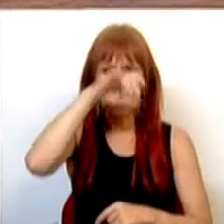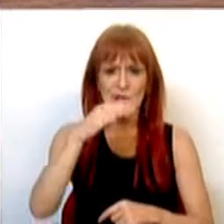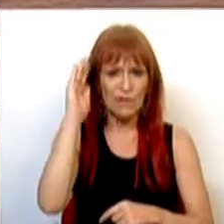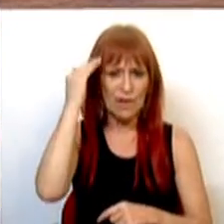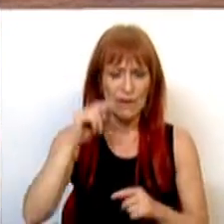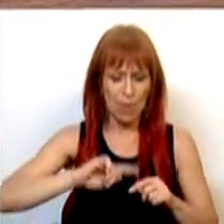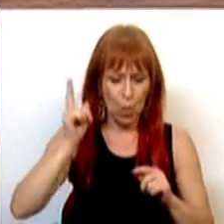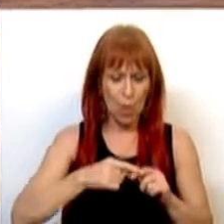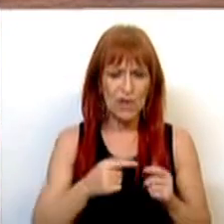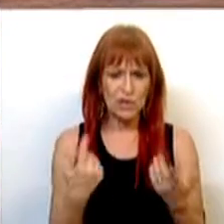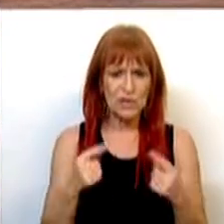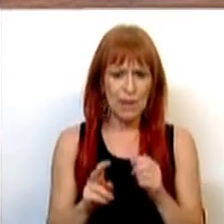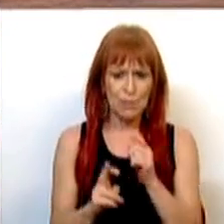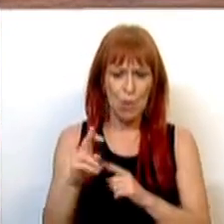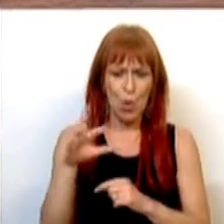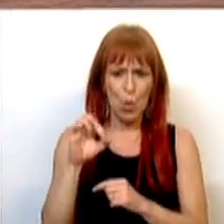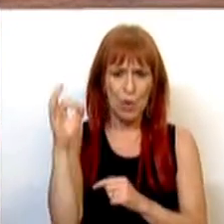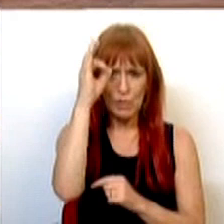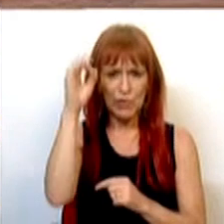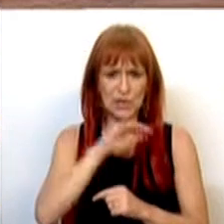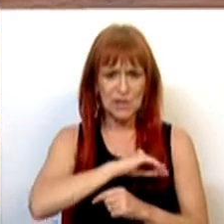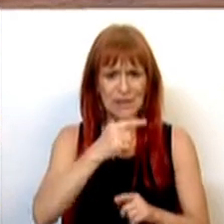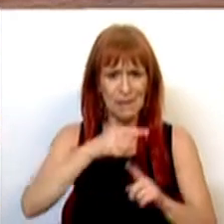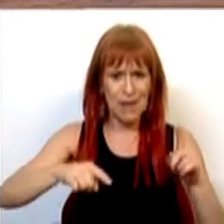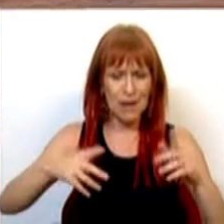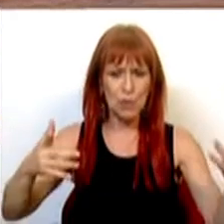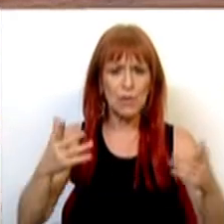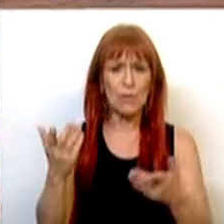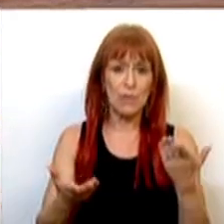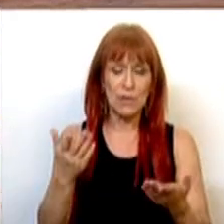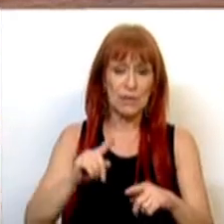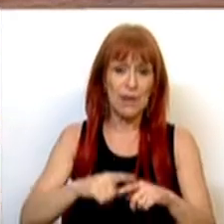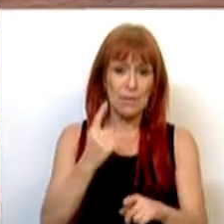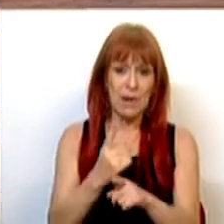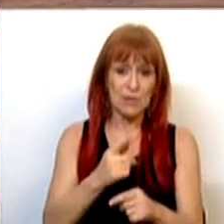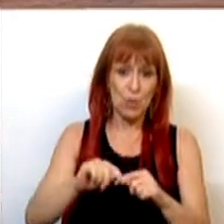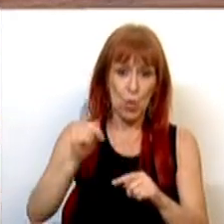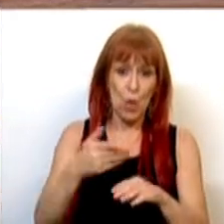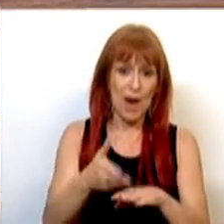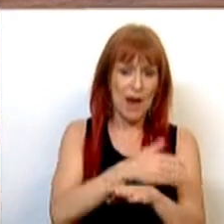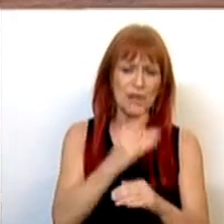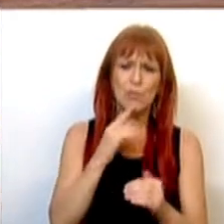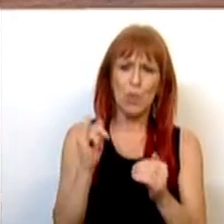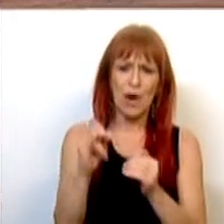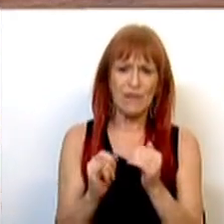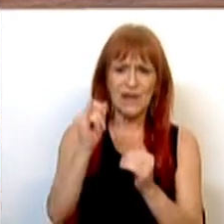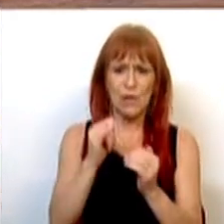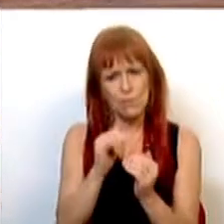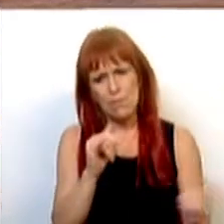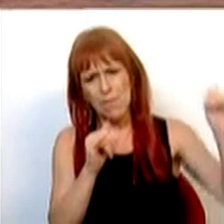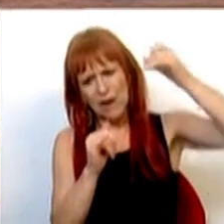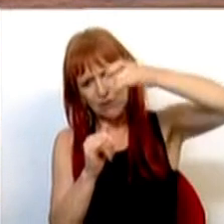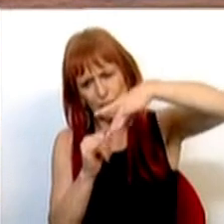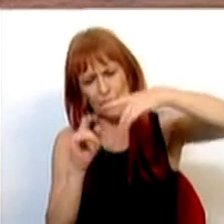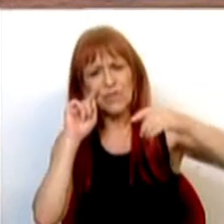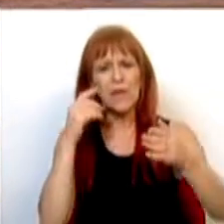fevereiro deste ano já se restou um aumento de 8% do salário médio, face ao mesmo período do ano anterior, muito acima da inflação prevista, um